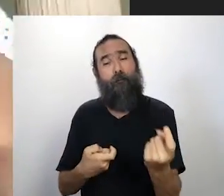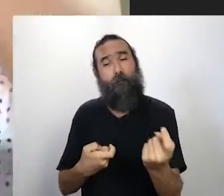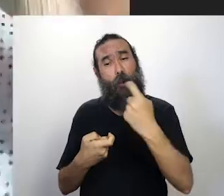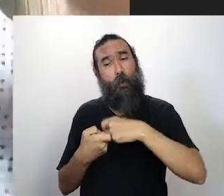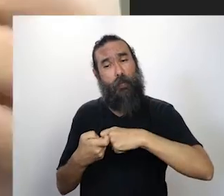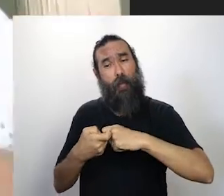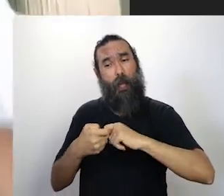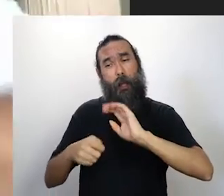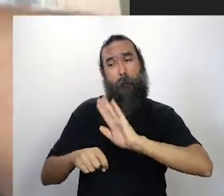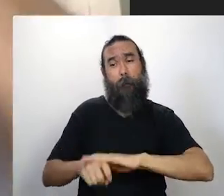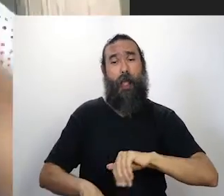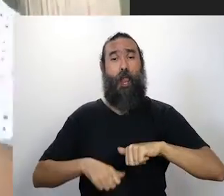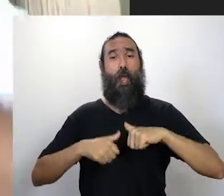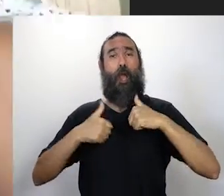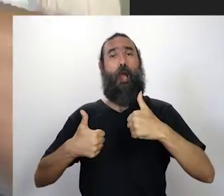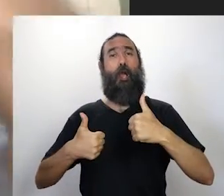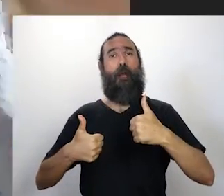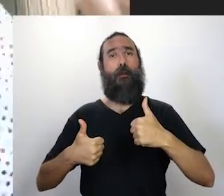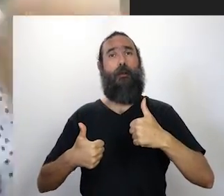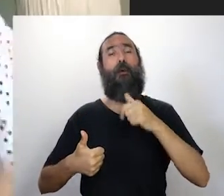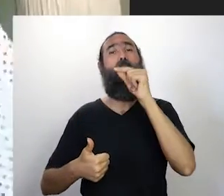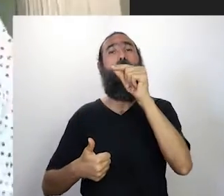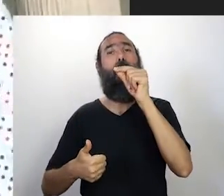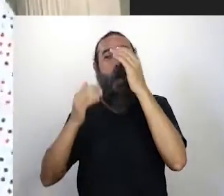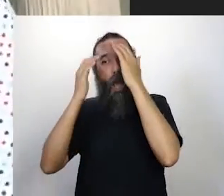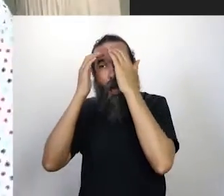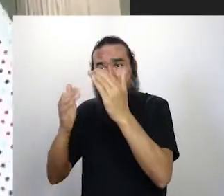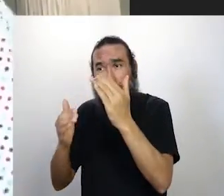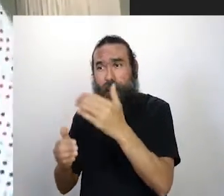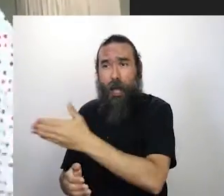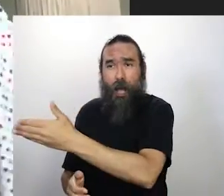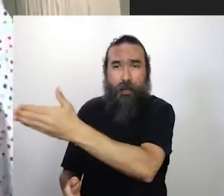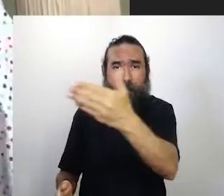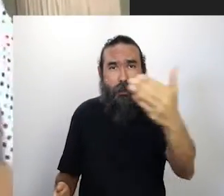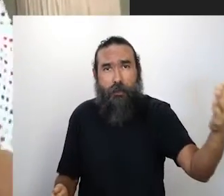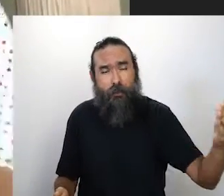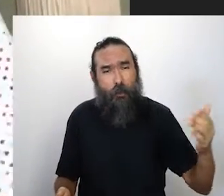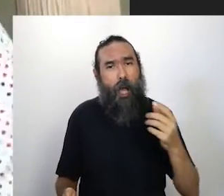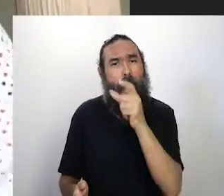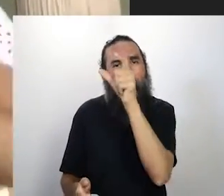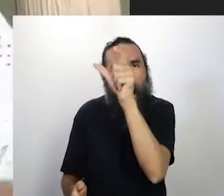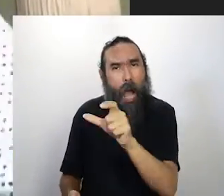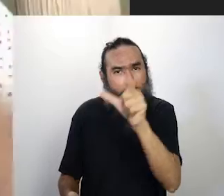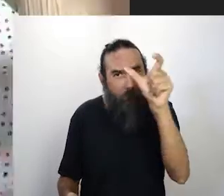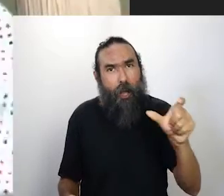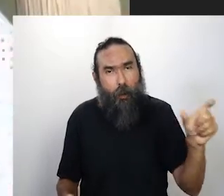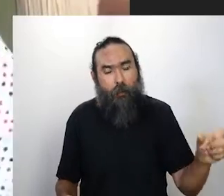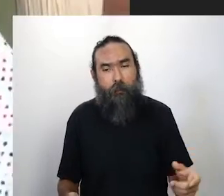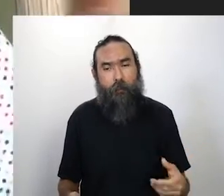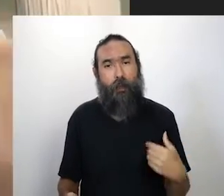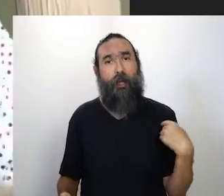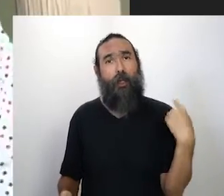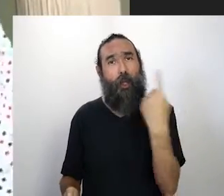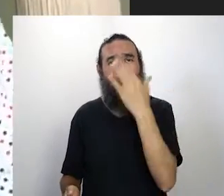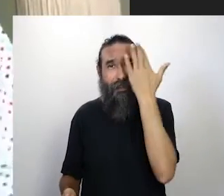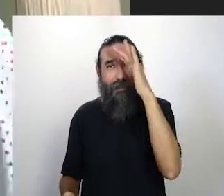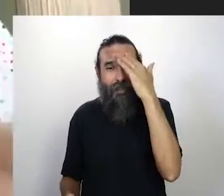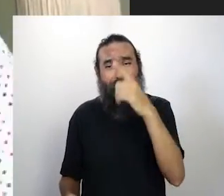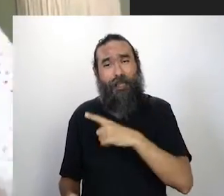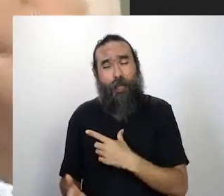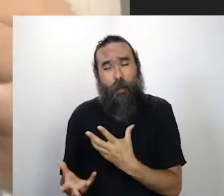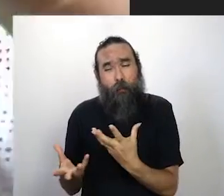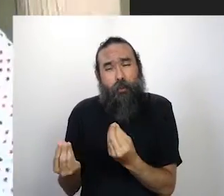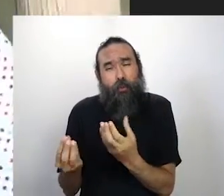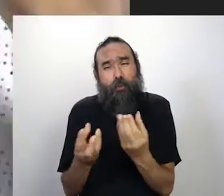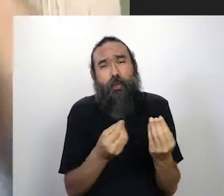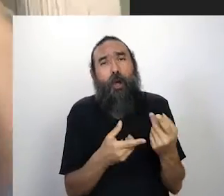ajudar o próximo, do respeito, respeitar as diferenças de cada um, a gente estava, eu acho que tinha muitas coisas erradas também, a gente tinha